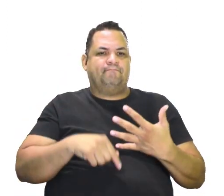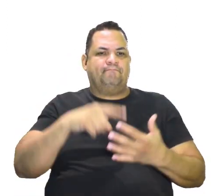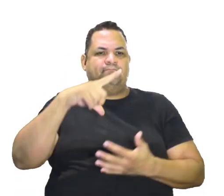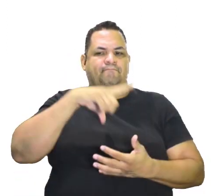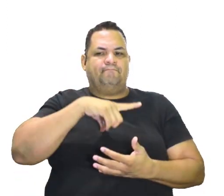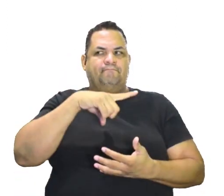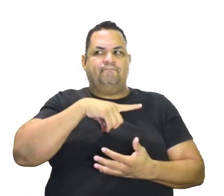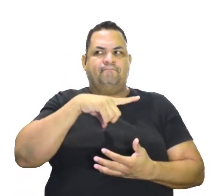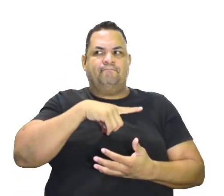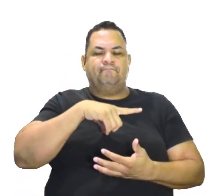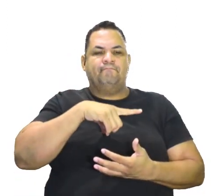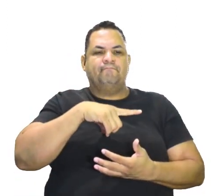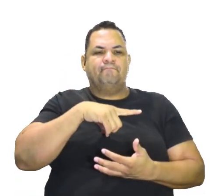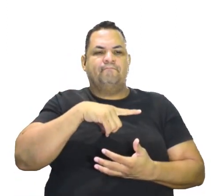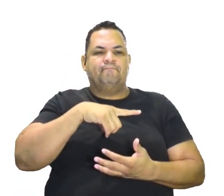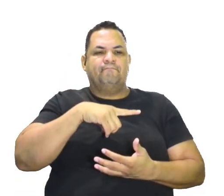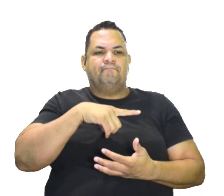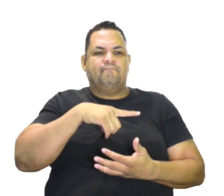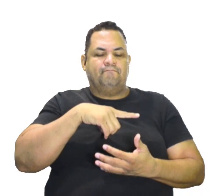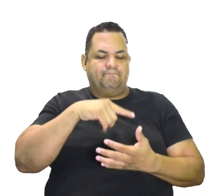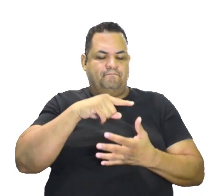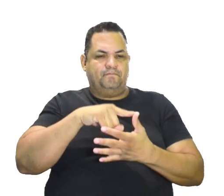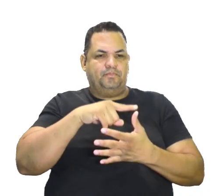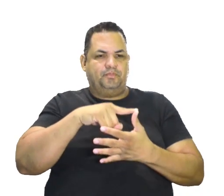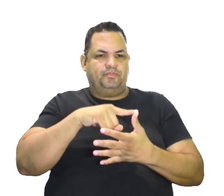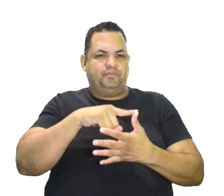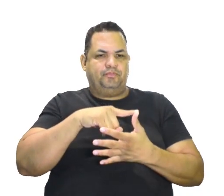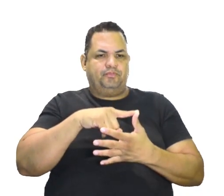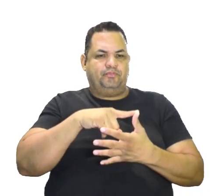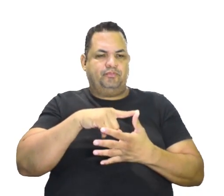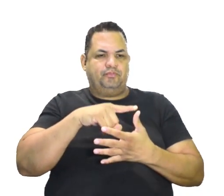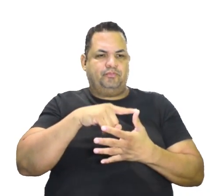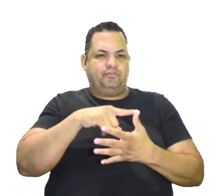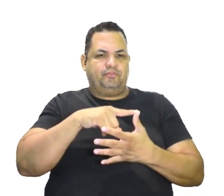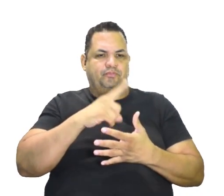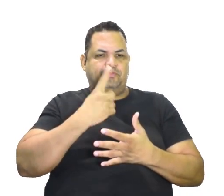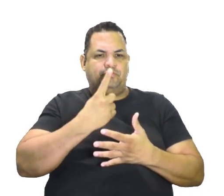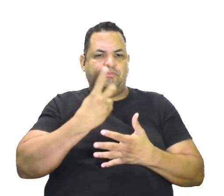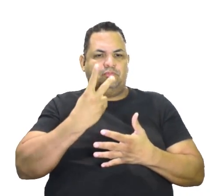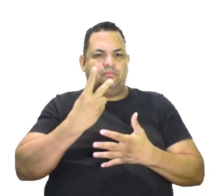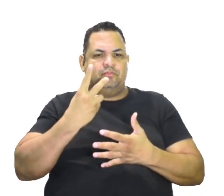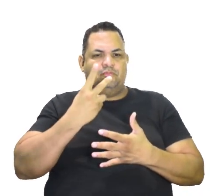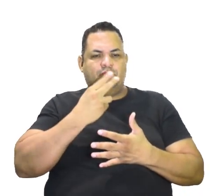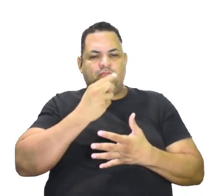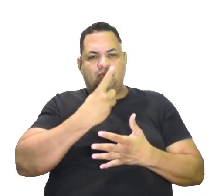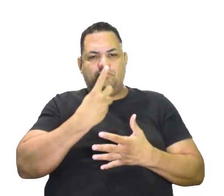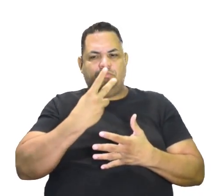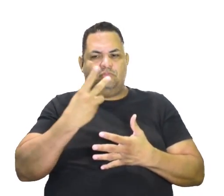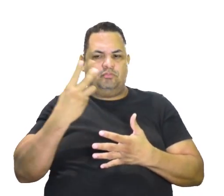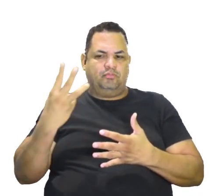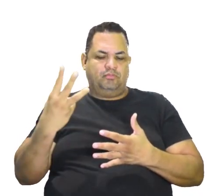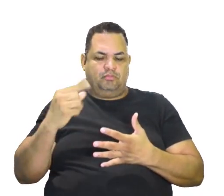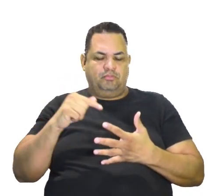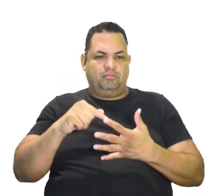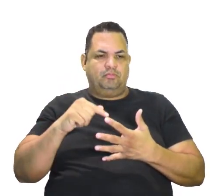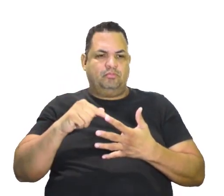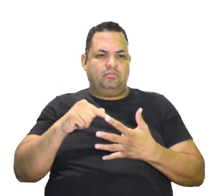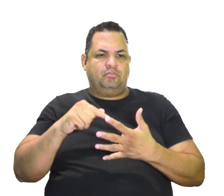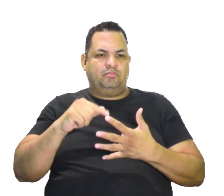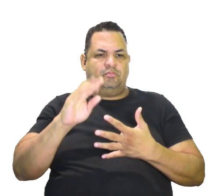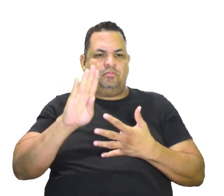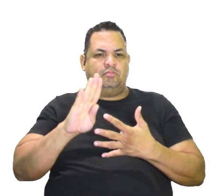na alternativa da letra A, você tem que o 1, o 3 e o 1, o 2 e o 3,